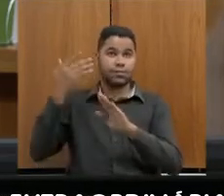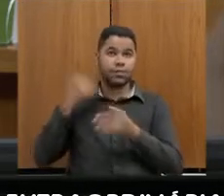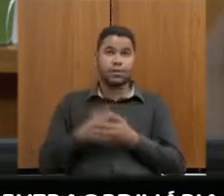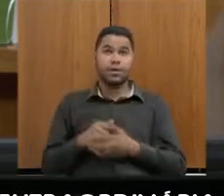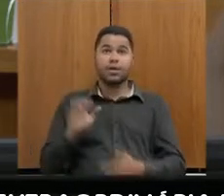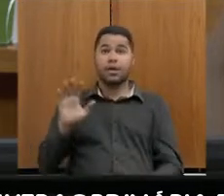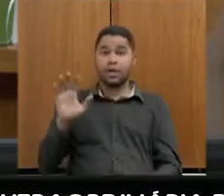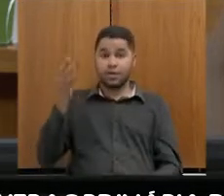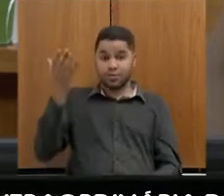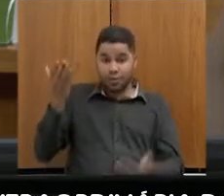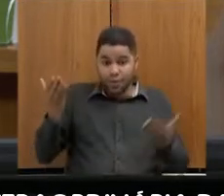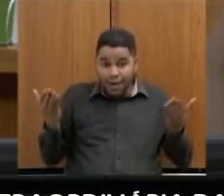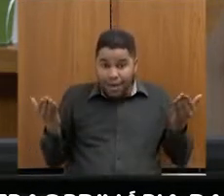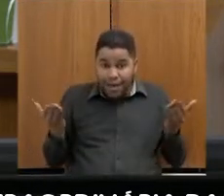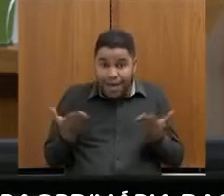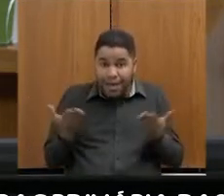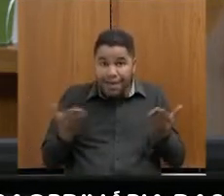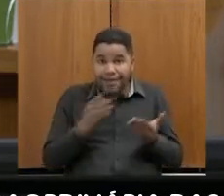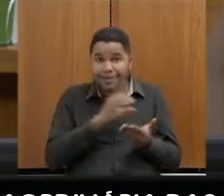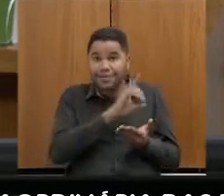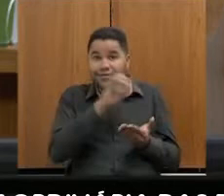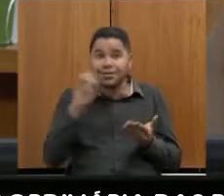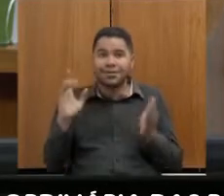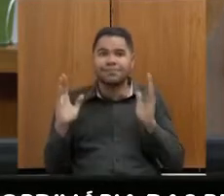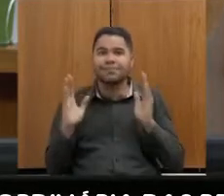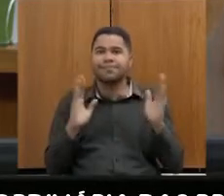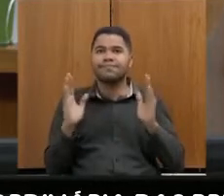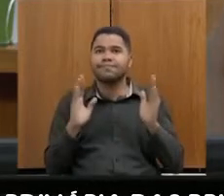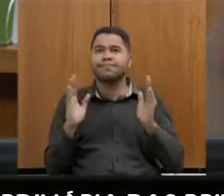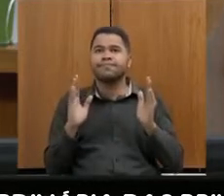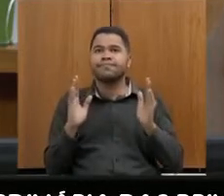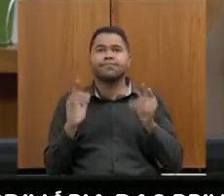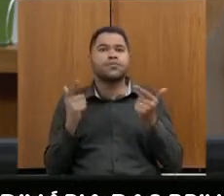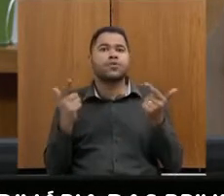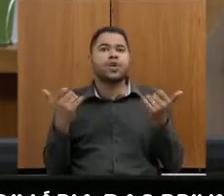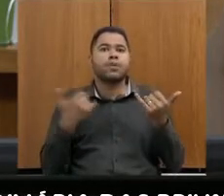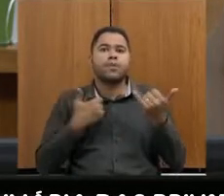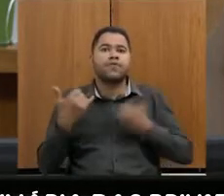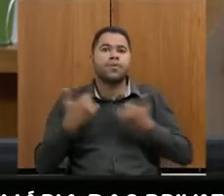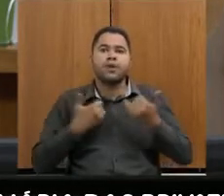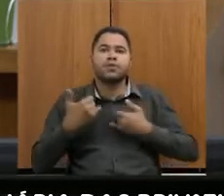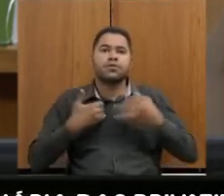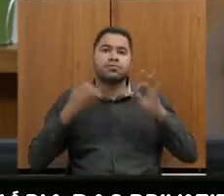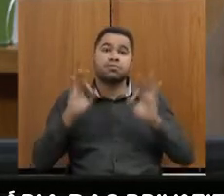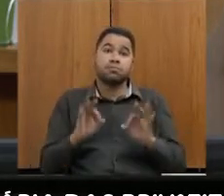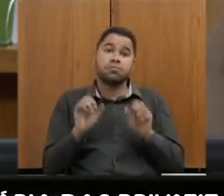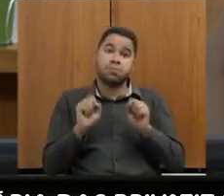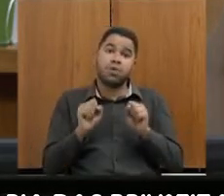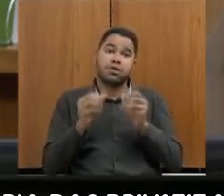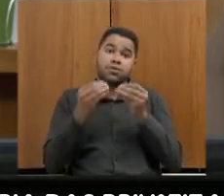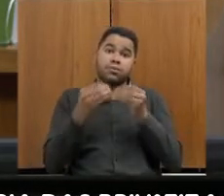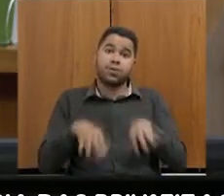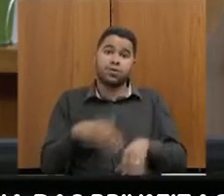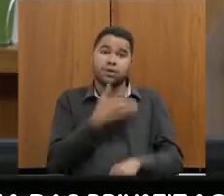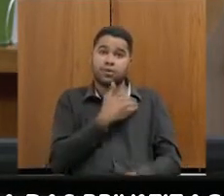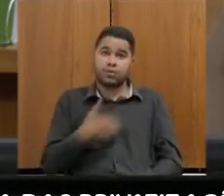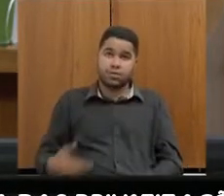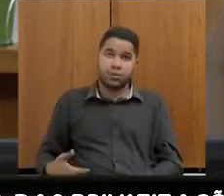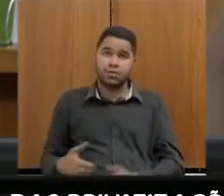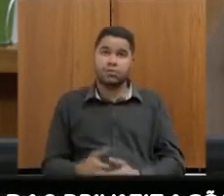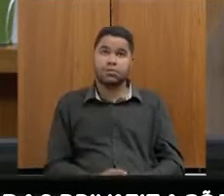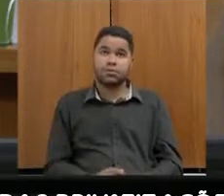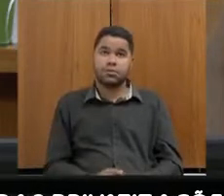situação do caixa no dia, naquele momento, ela não tem, não é uma informação consistente e ela pode prejudicar o Estado. Então,